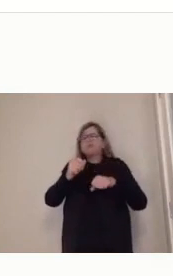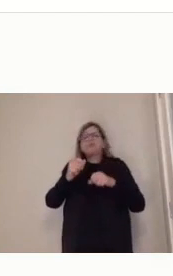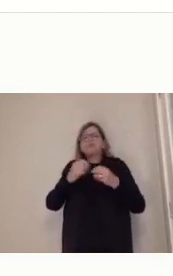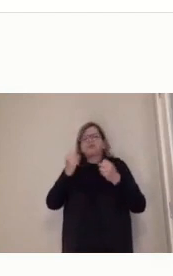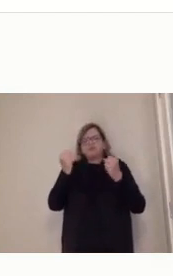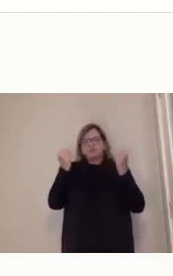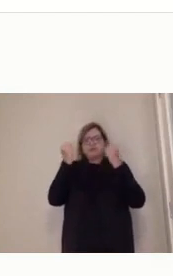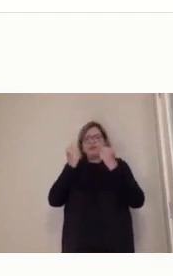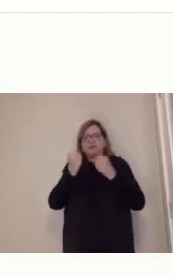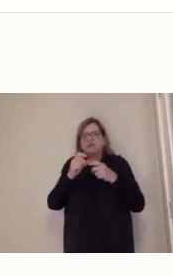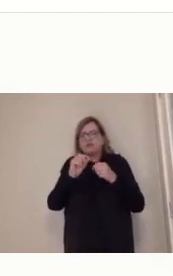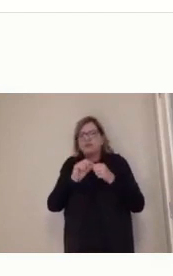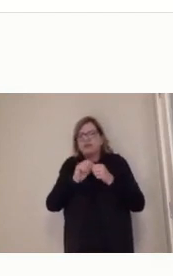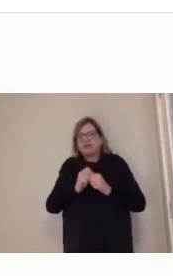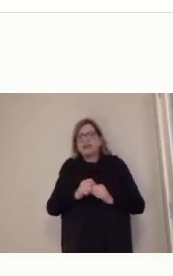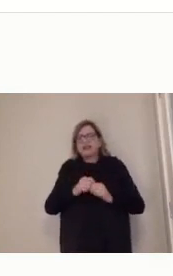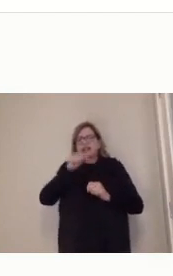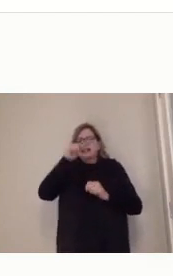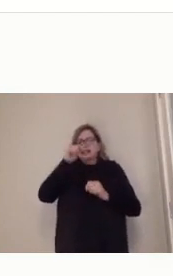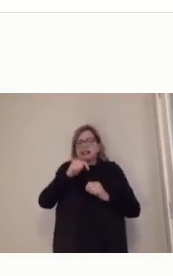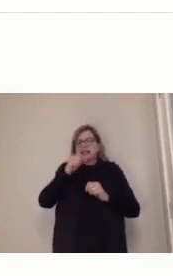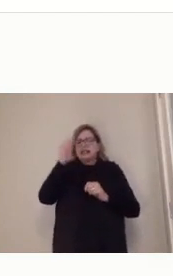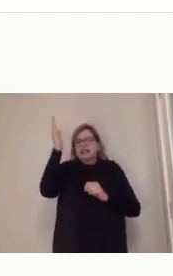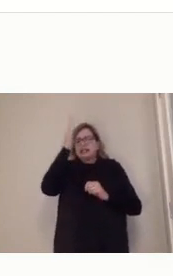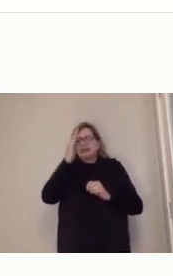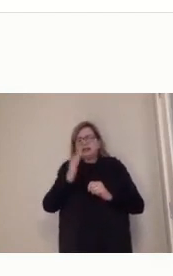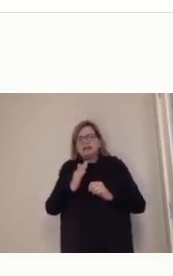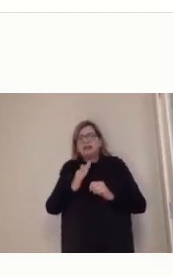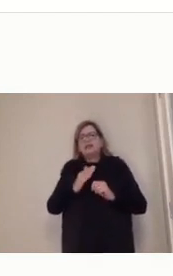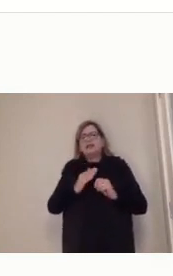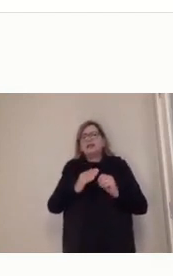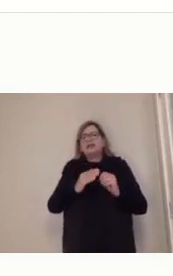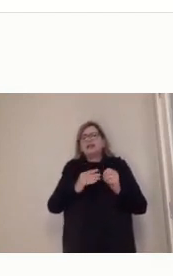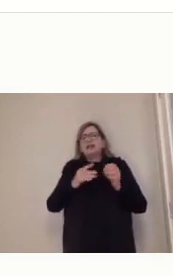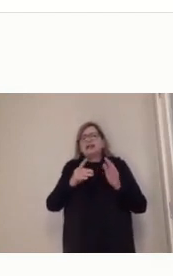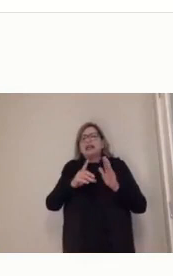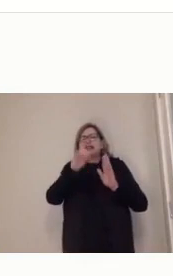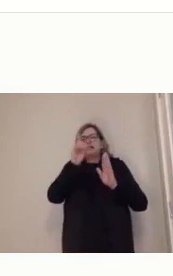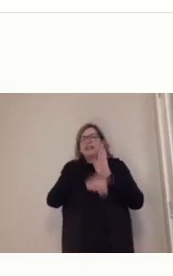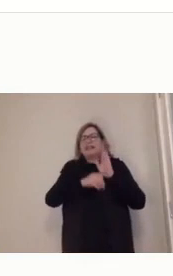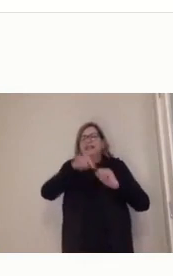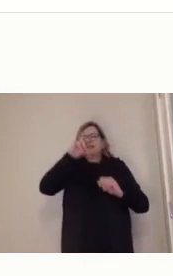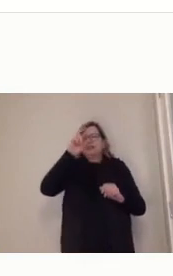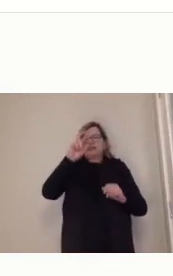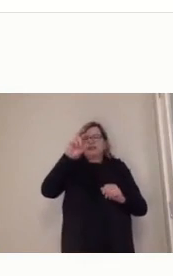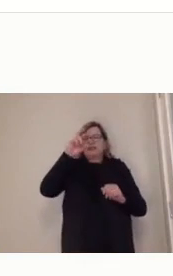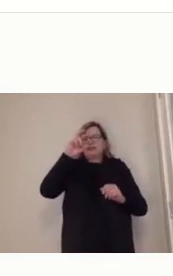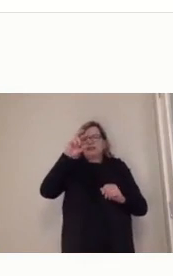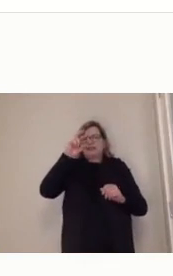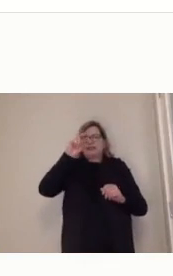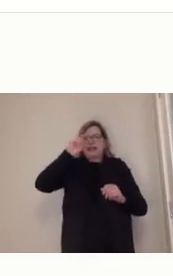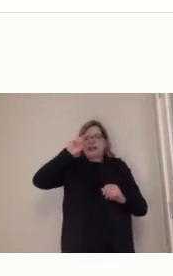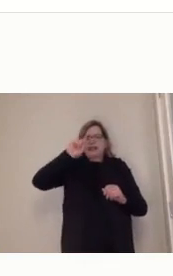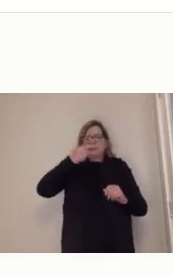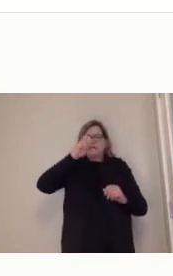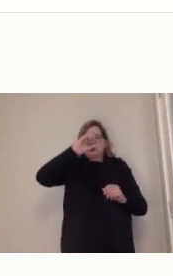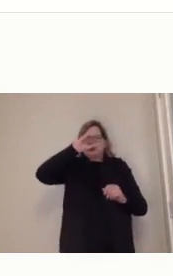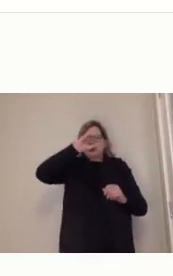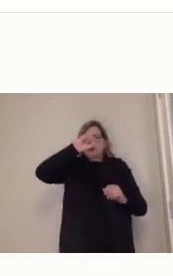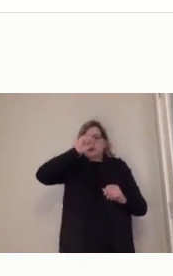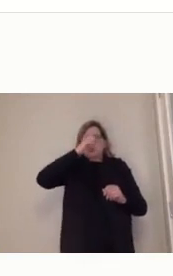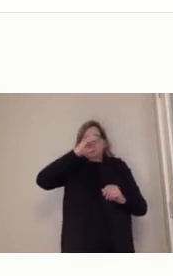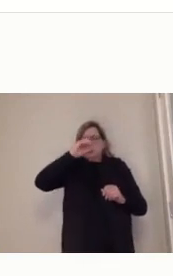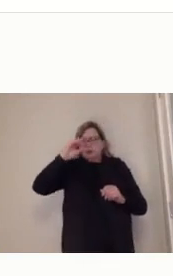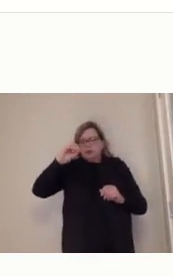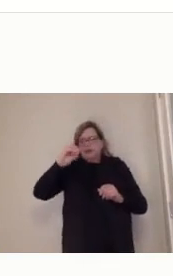2006, né? Que cria a Universidade Aberta do Brasil para desenvolvimento da EAD e interiorização dos cursos de